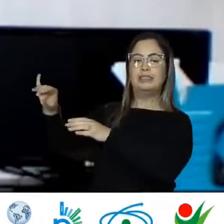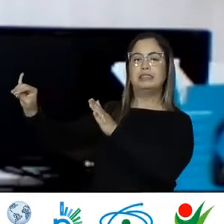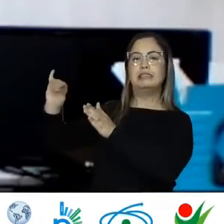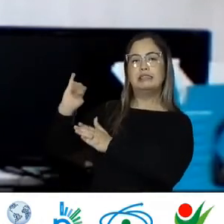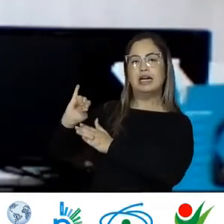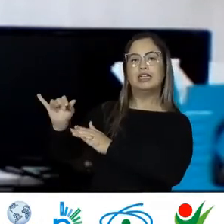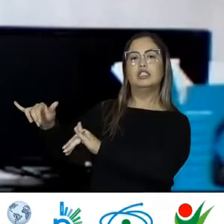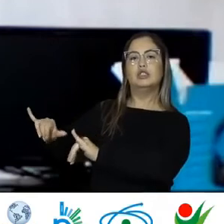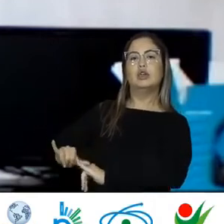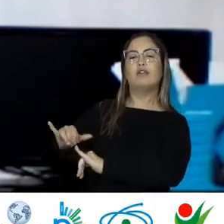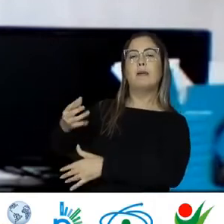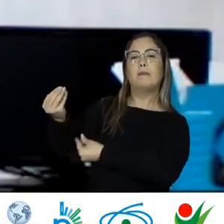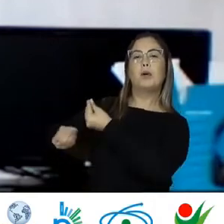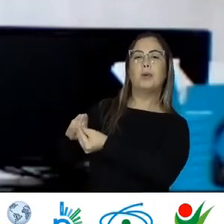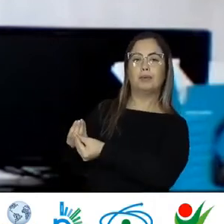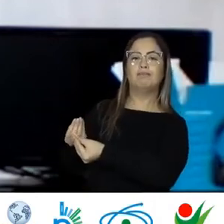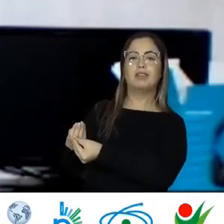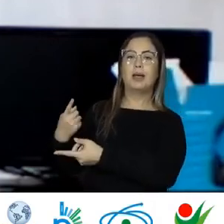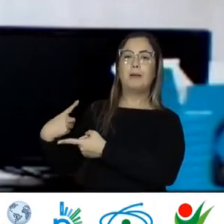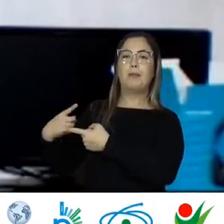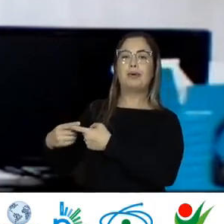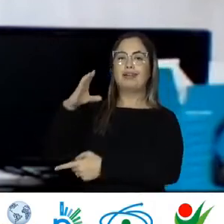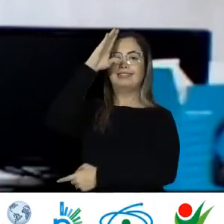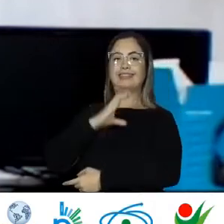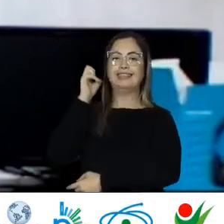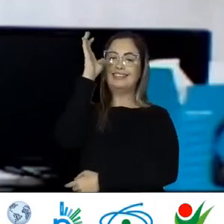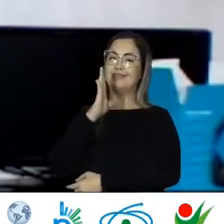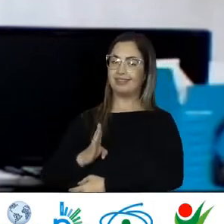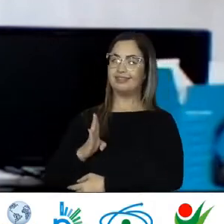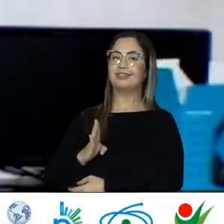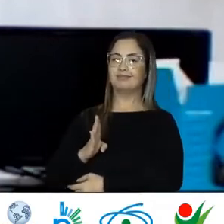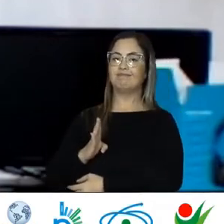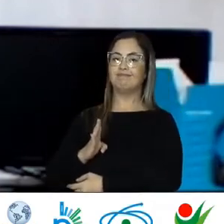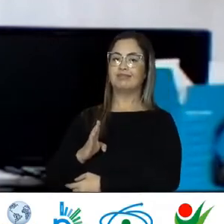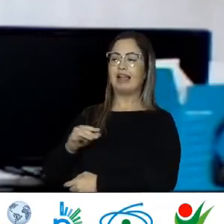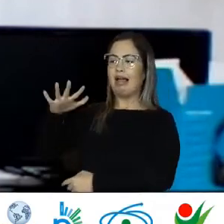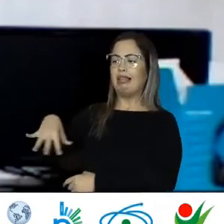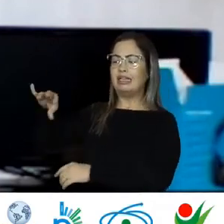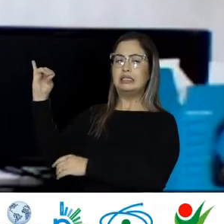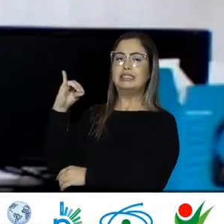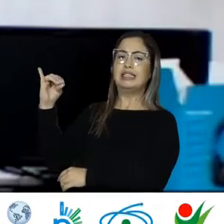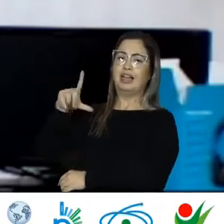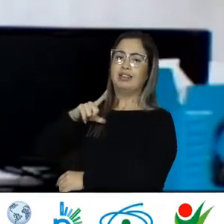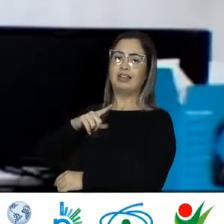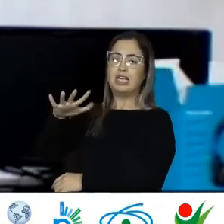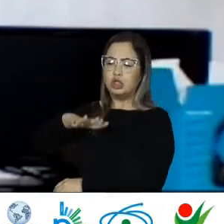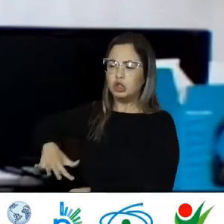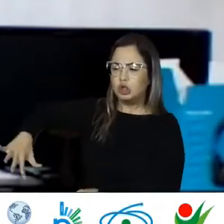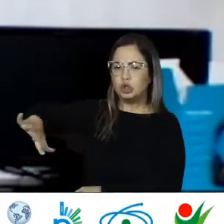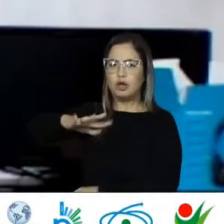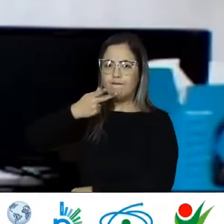brasileiras Naquele processo De classificação De algumas localidades italianas Não posso generalizar Tá gente E nessa